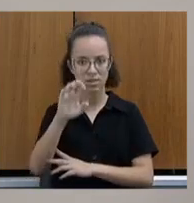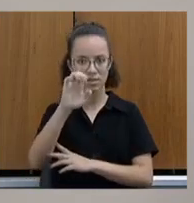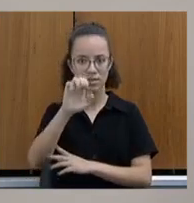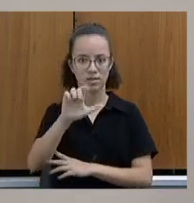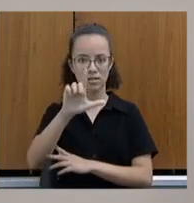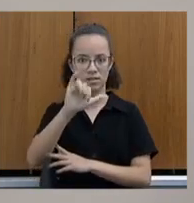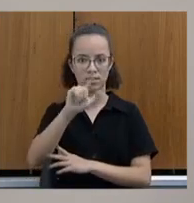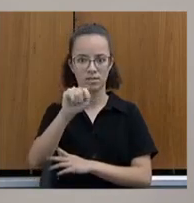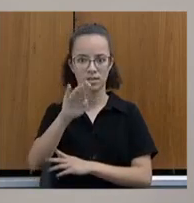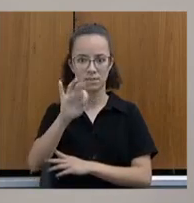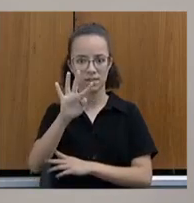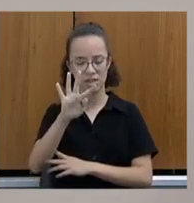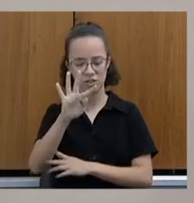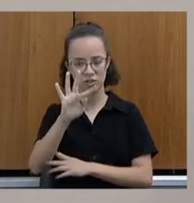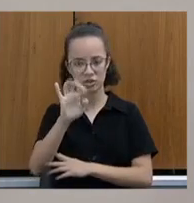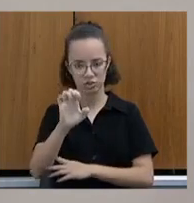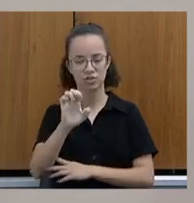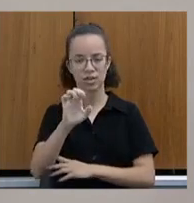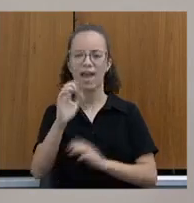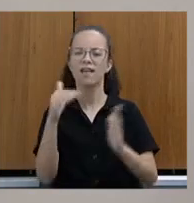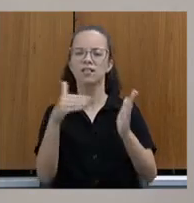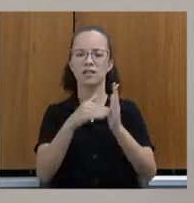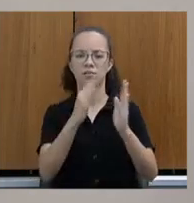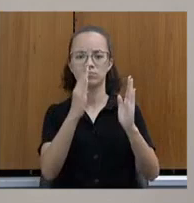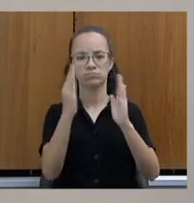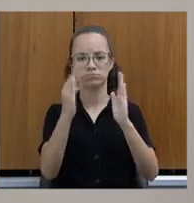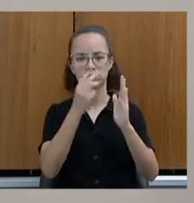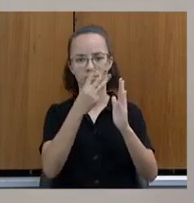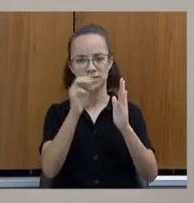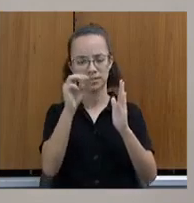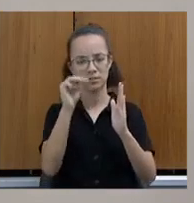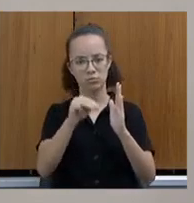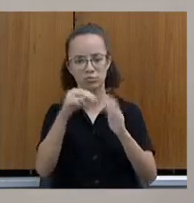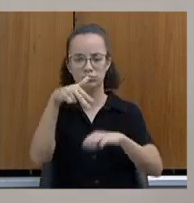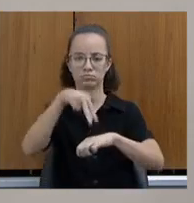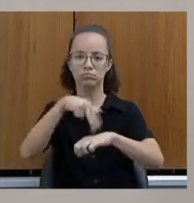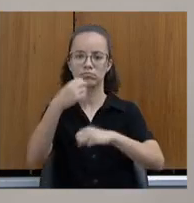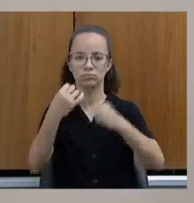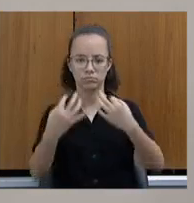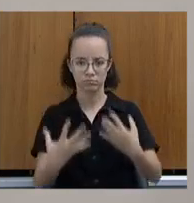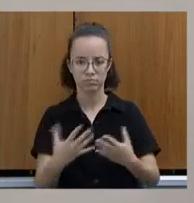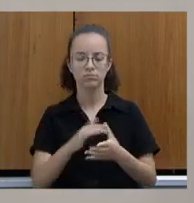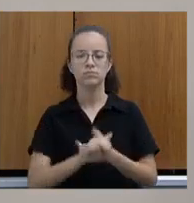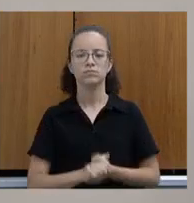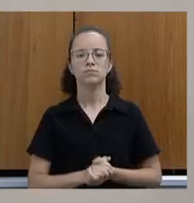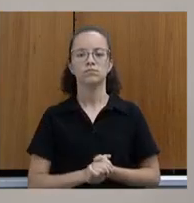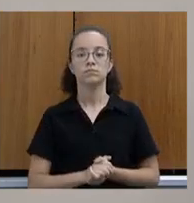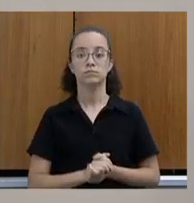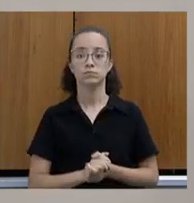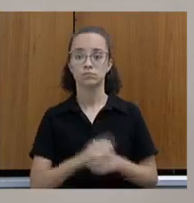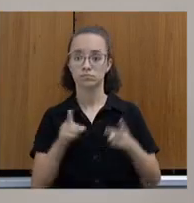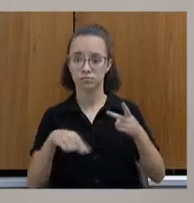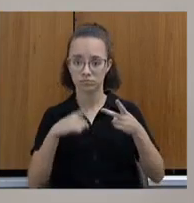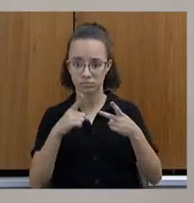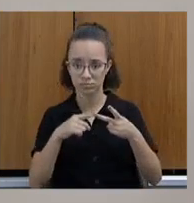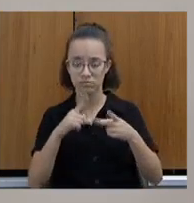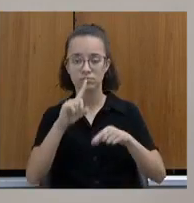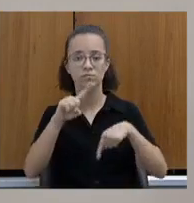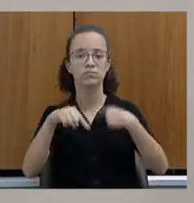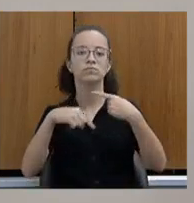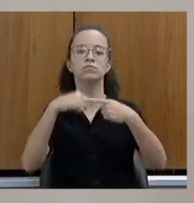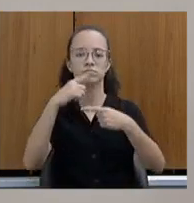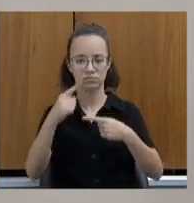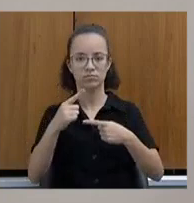disporar de até 30 minutos para sua exposição. Segundo, na sequência, será